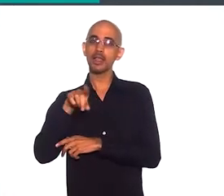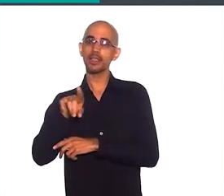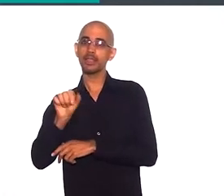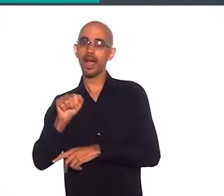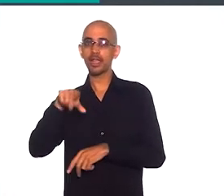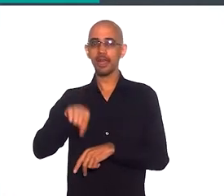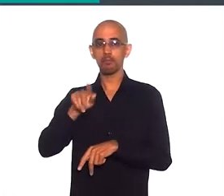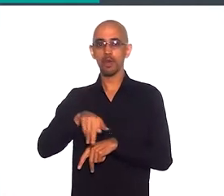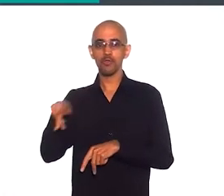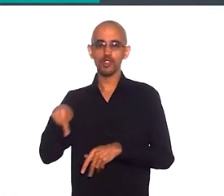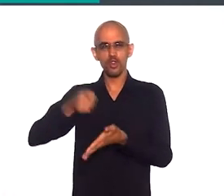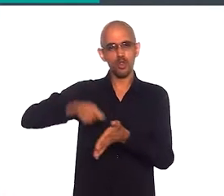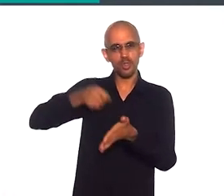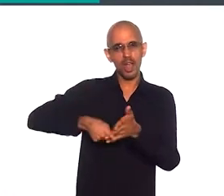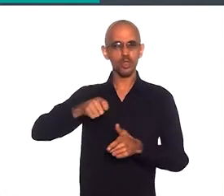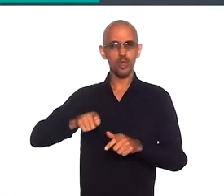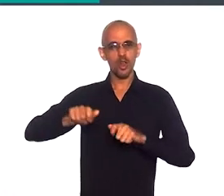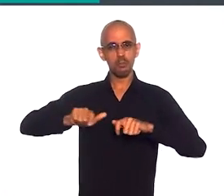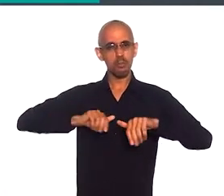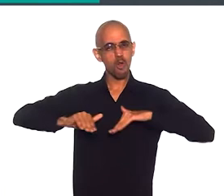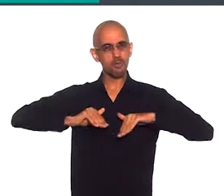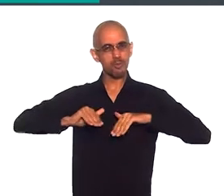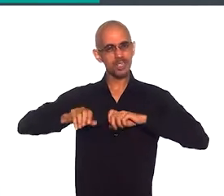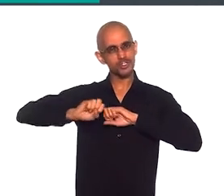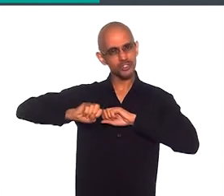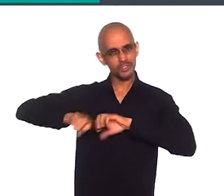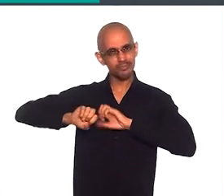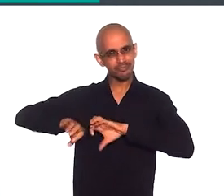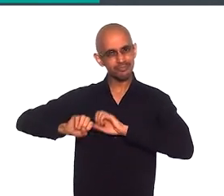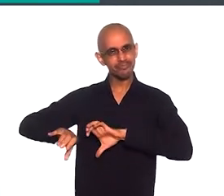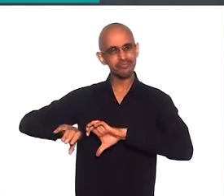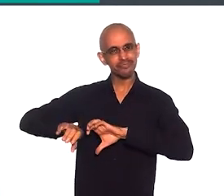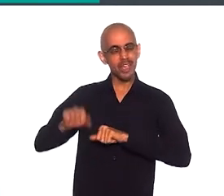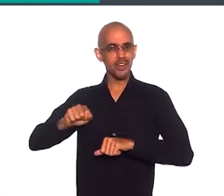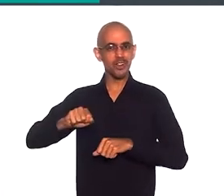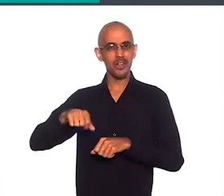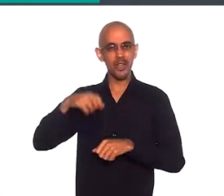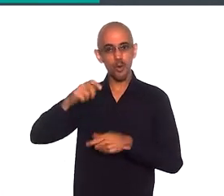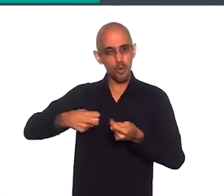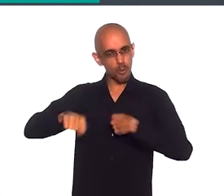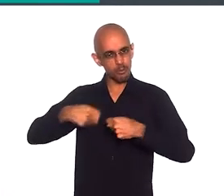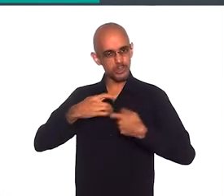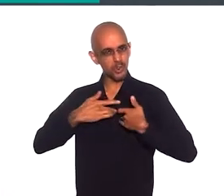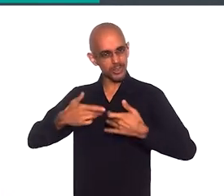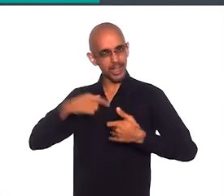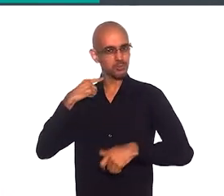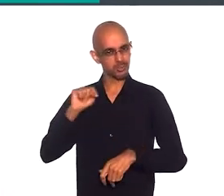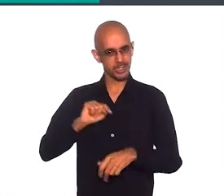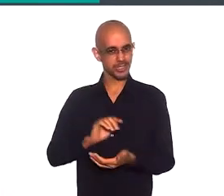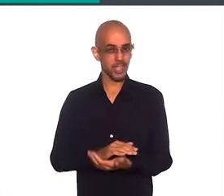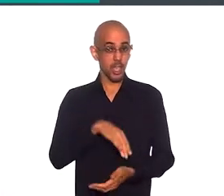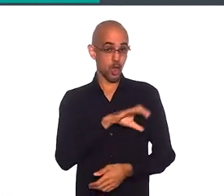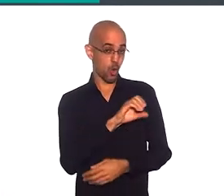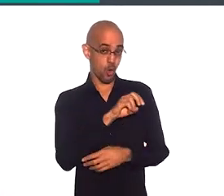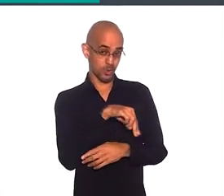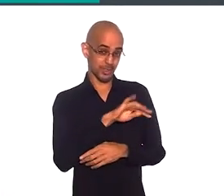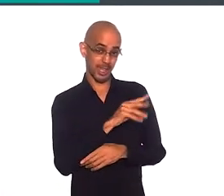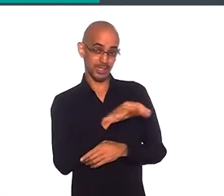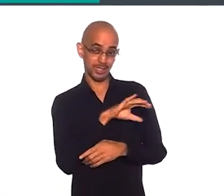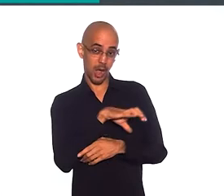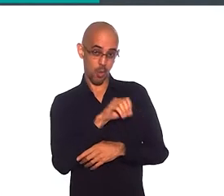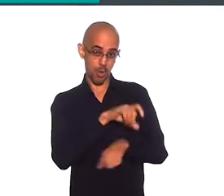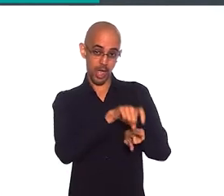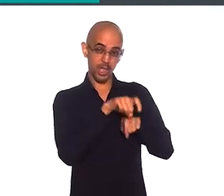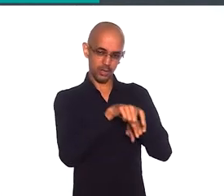Canguçu, professora e ativista do Movimento de Economia Solidária em Minas Gerais. E Conceição Maria Tutuca,